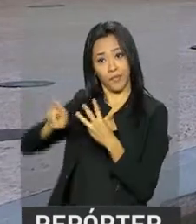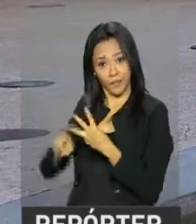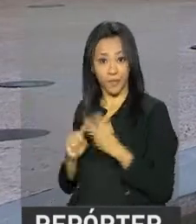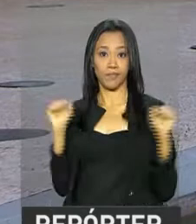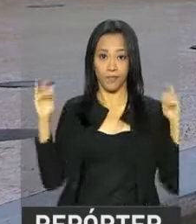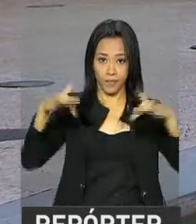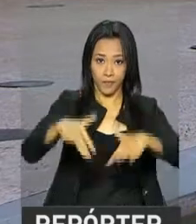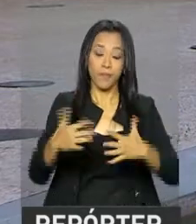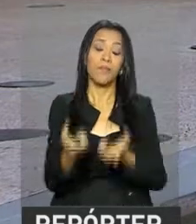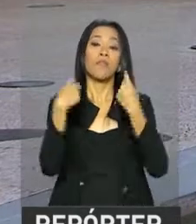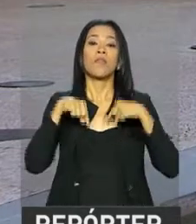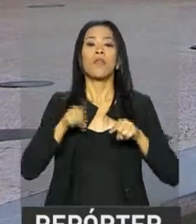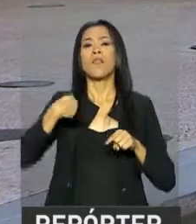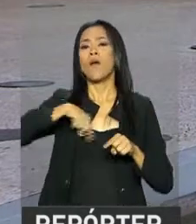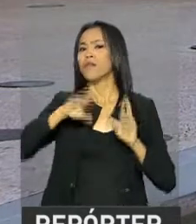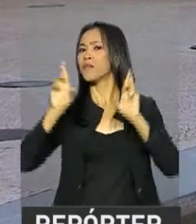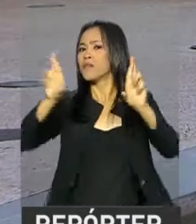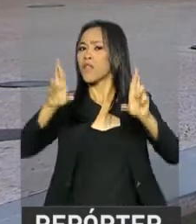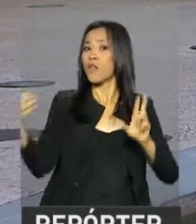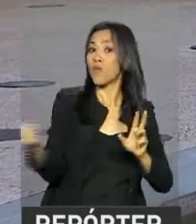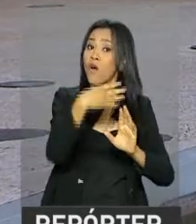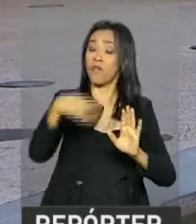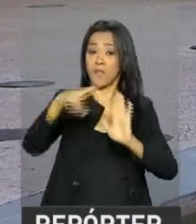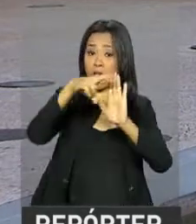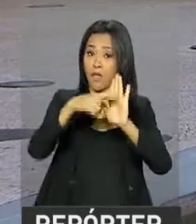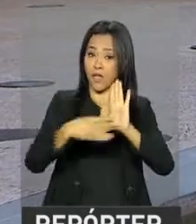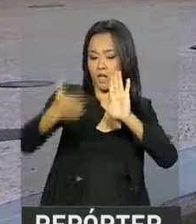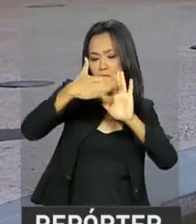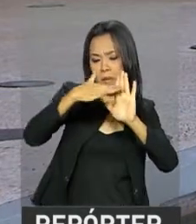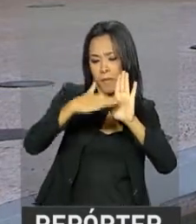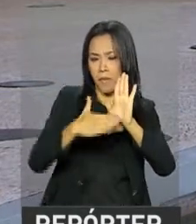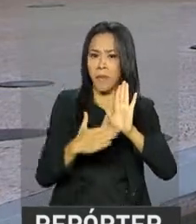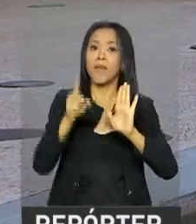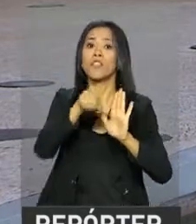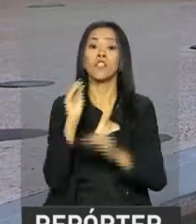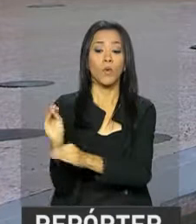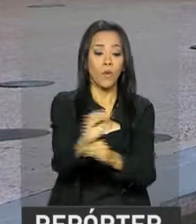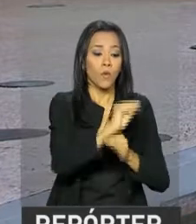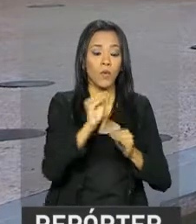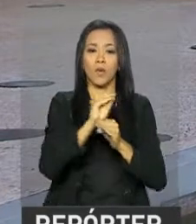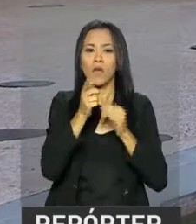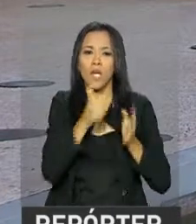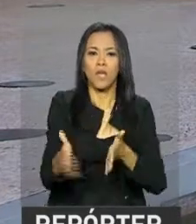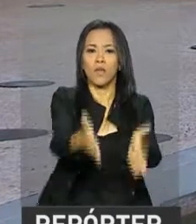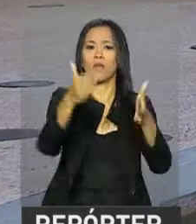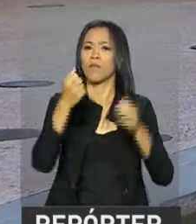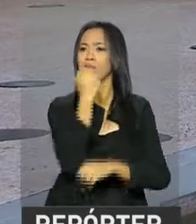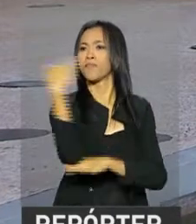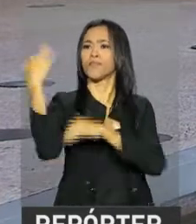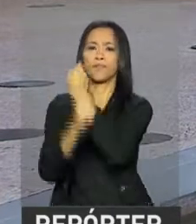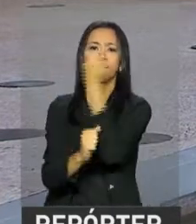expectativa, Leandro, é que sejam anunciadas novas medidas de conservação dos recursos naturais do país, entre elas a